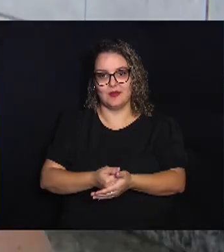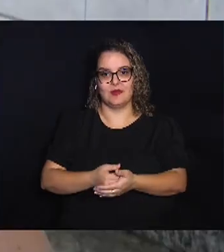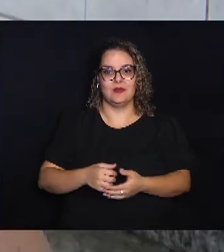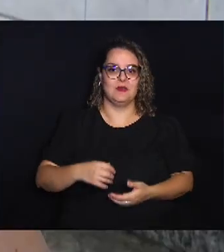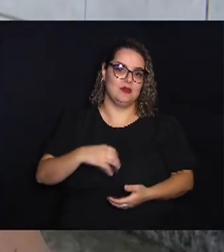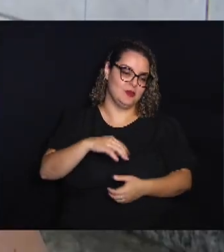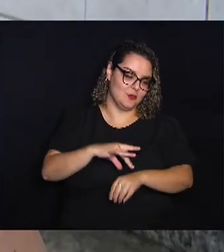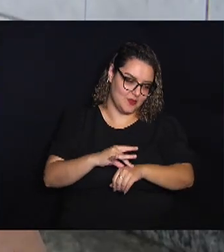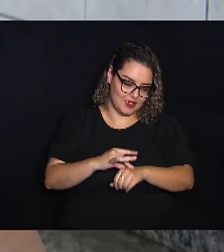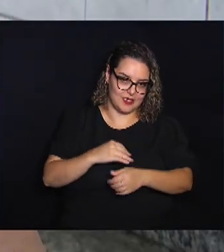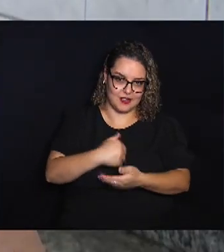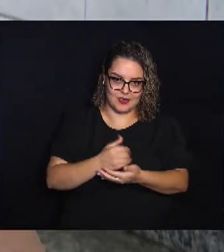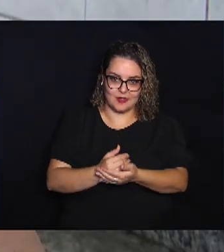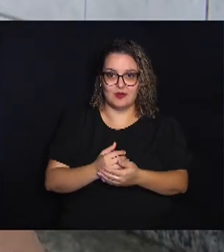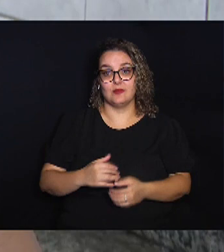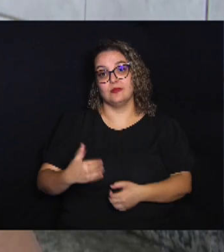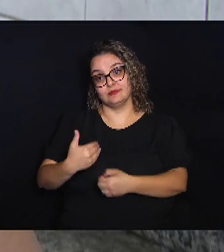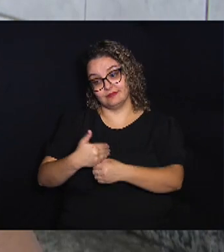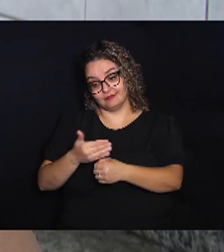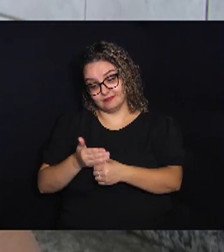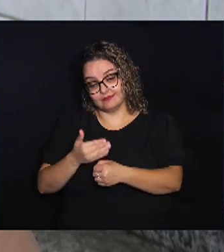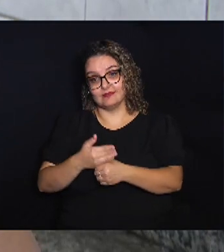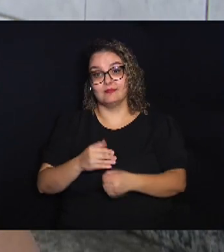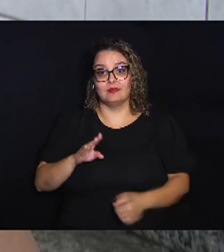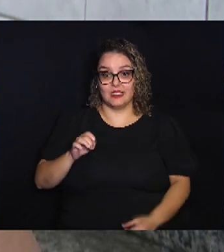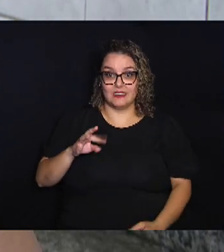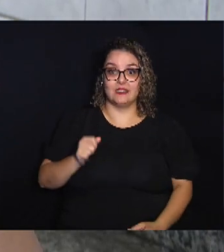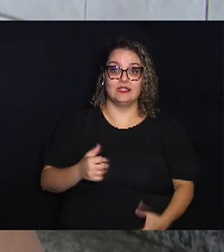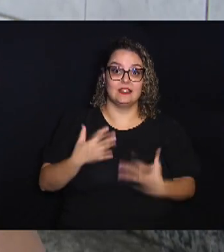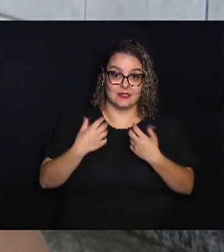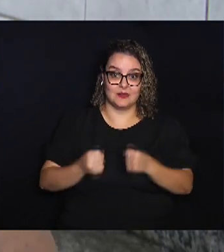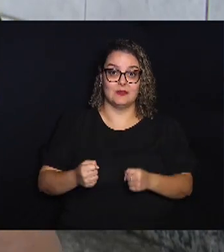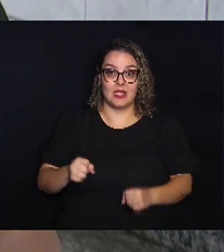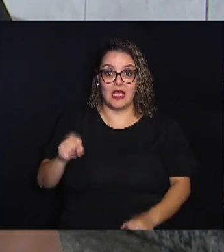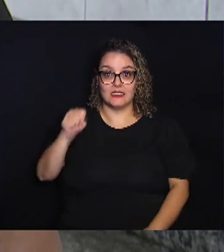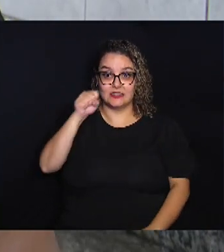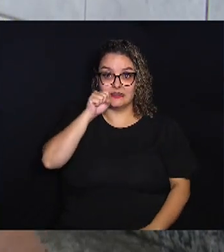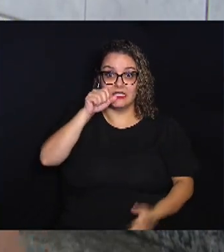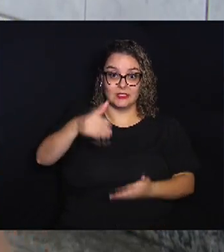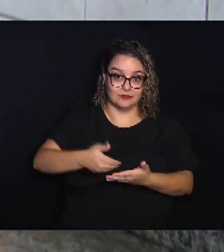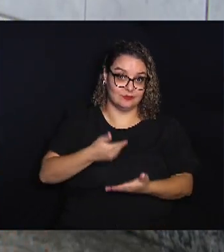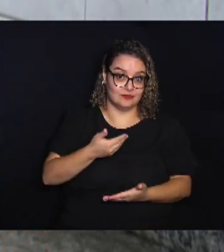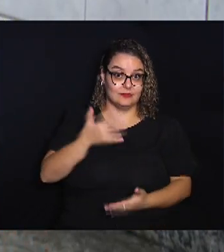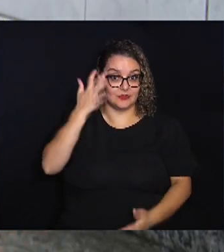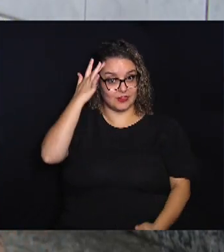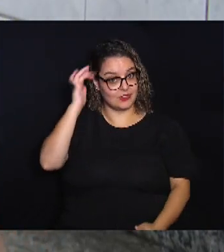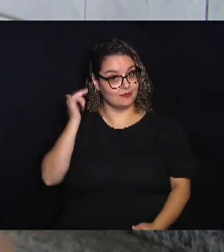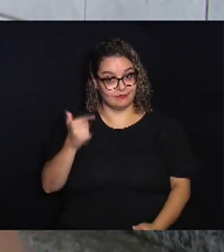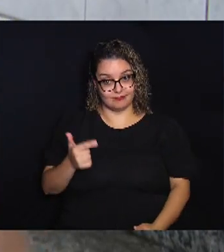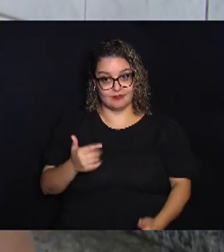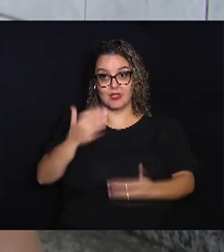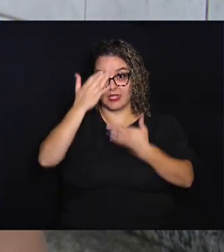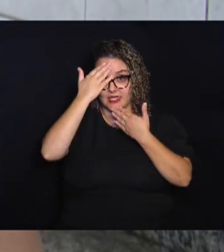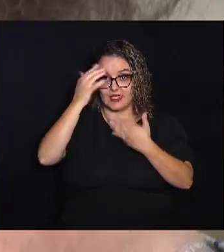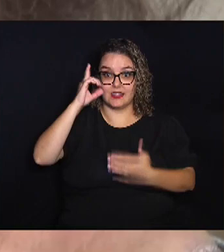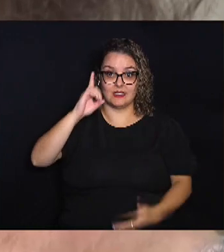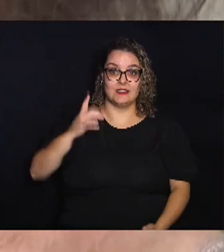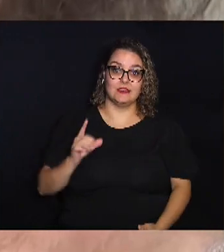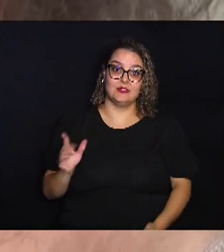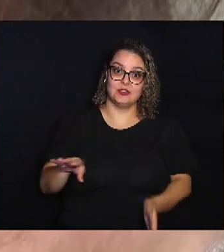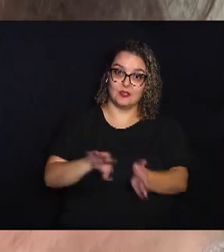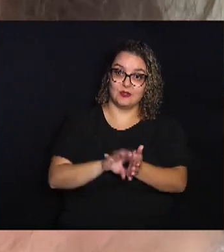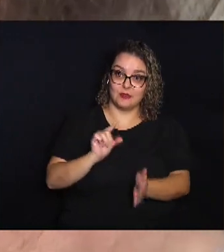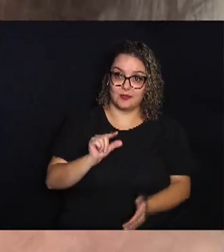batata É o que tinha hoje A gente ganhou batata hoje E cenoura, que é para a sopa de manhã Que a gente também não tinha, né? Então, graças a Deus, hoje já vem um pouquinho